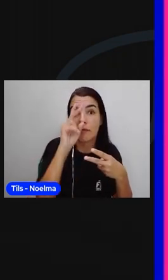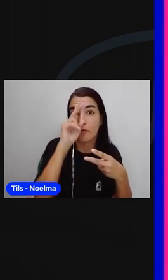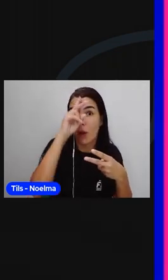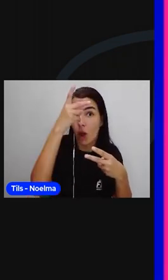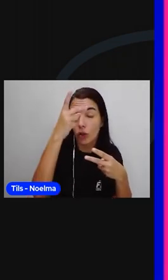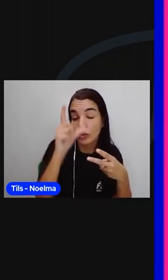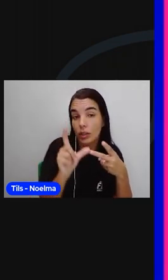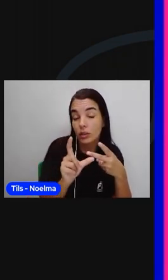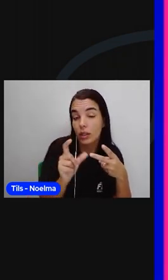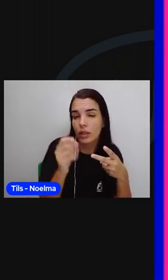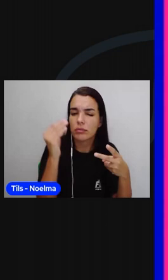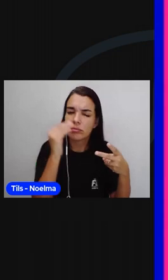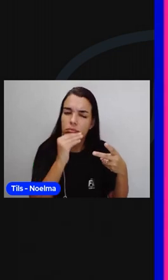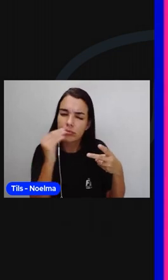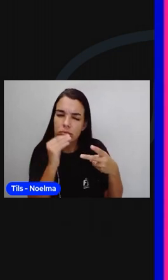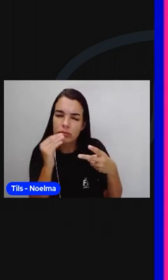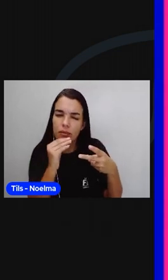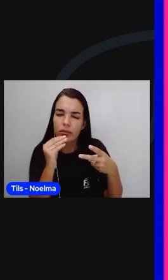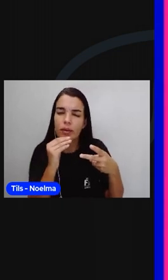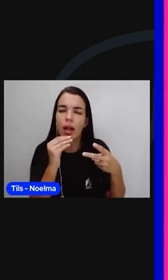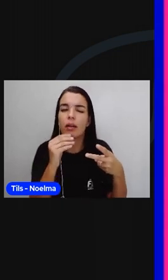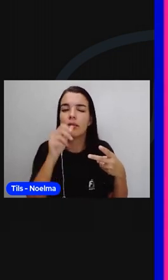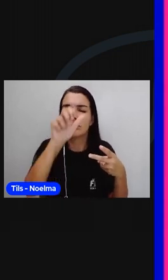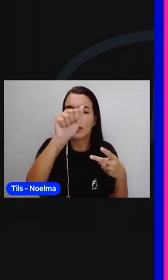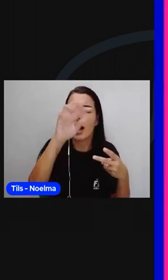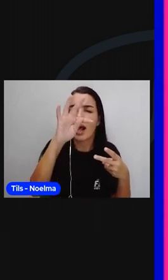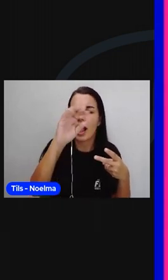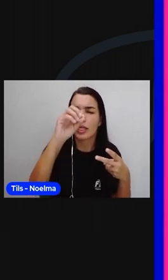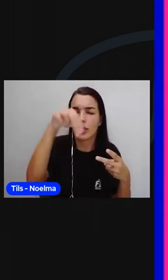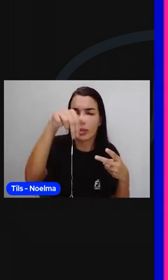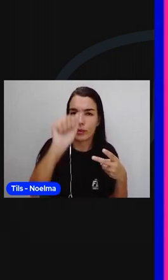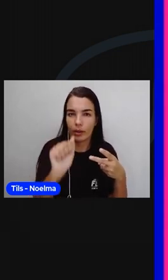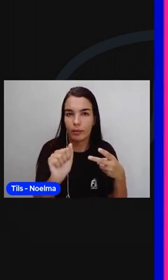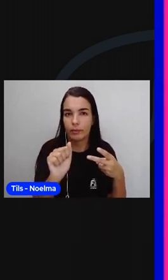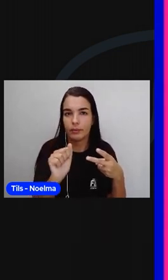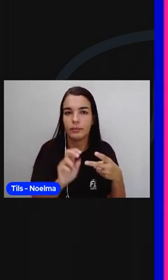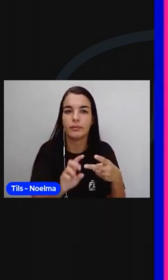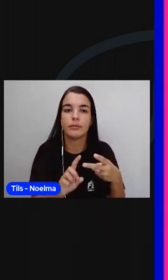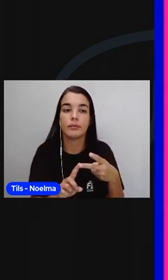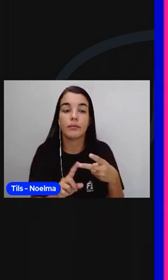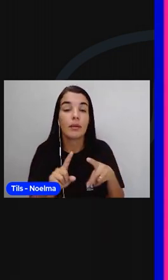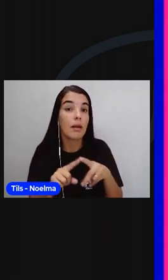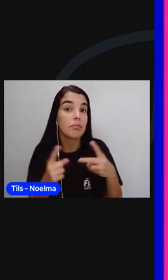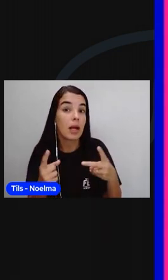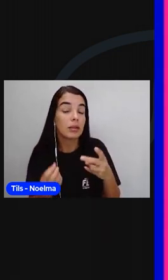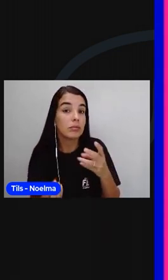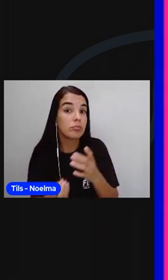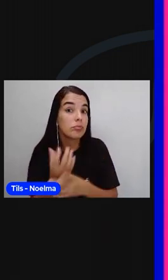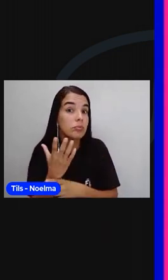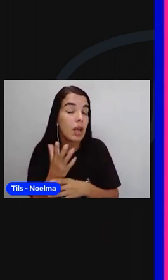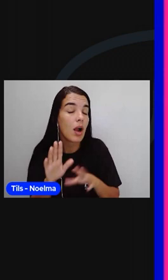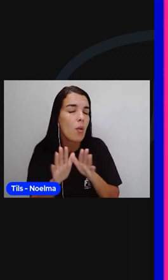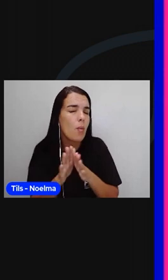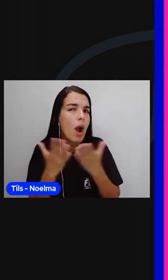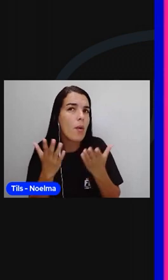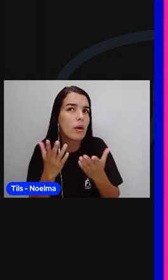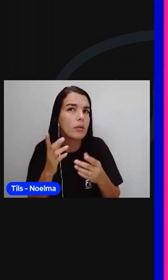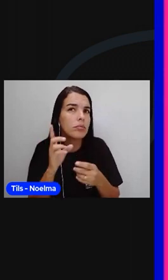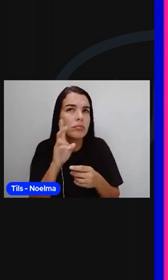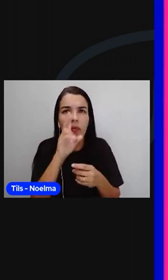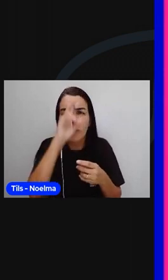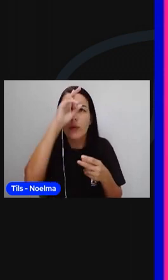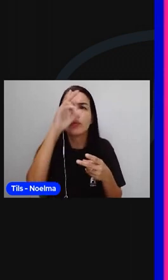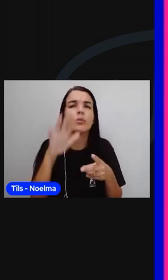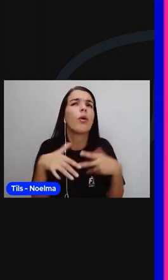E outra sílaba, é a mais fraca, é a sílaba átona. Mas para descobrir qual é a sílaba tônica,